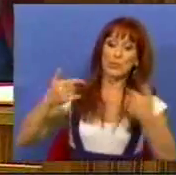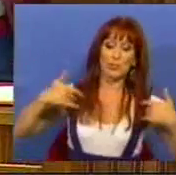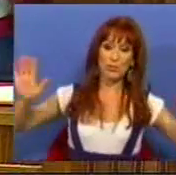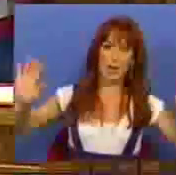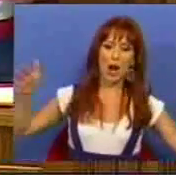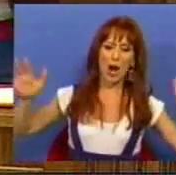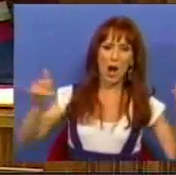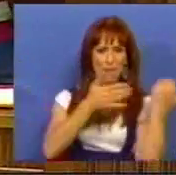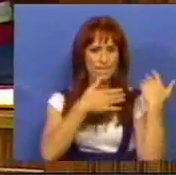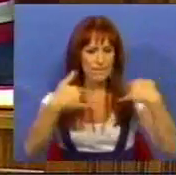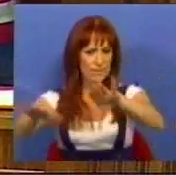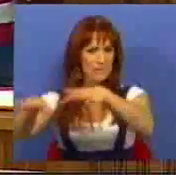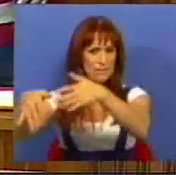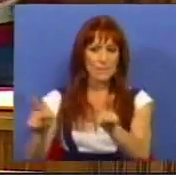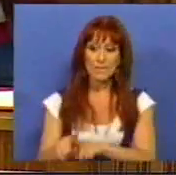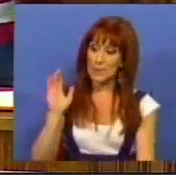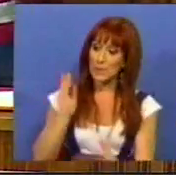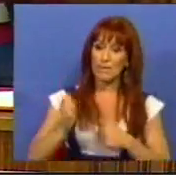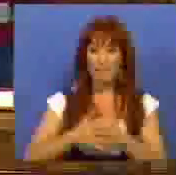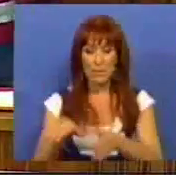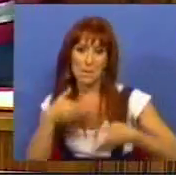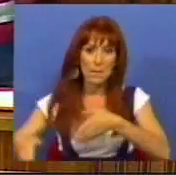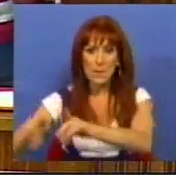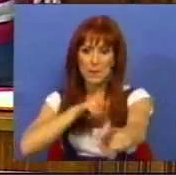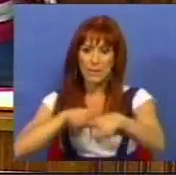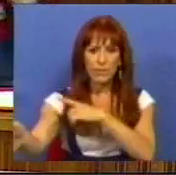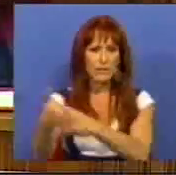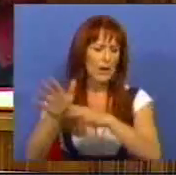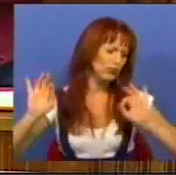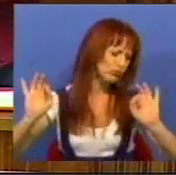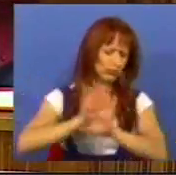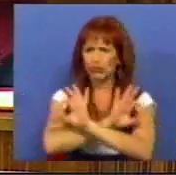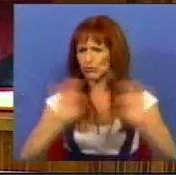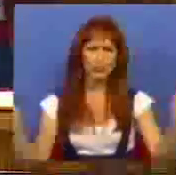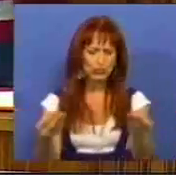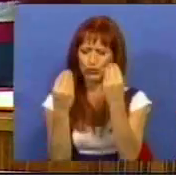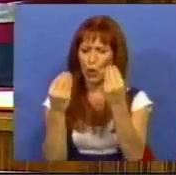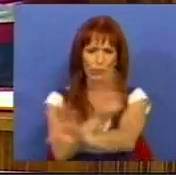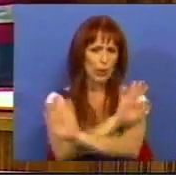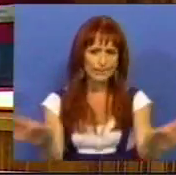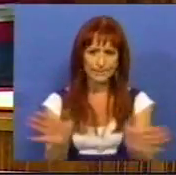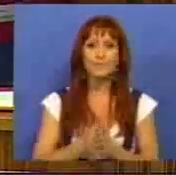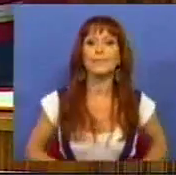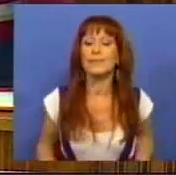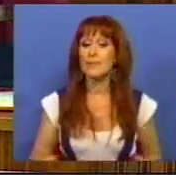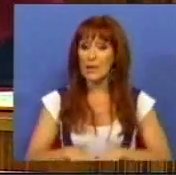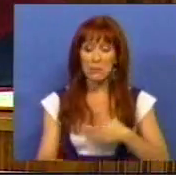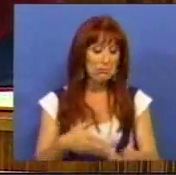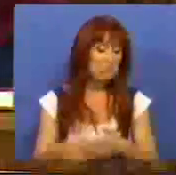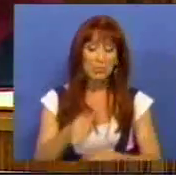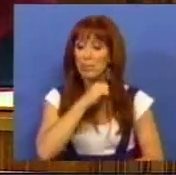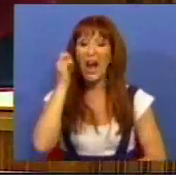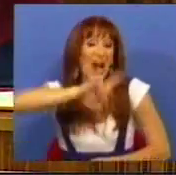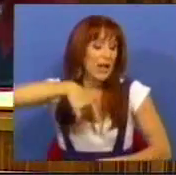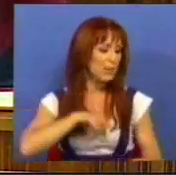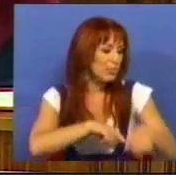responsabilidades em relação ao processo de condução da política nacional é absolutamente extraordinária. Não me importa quem é